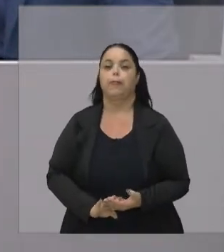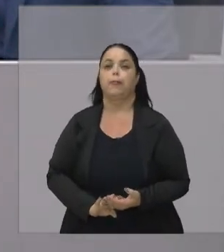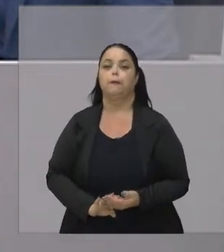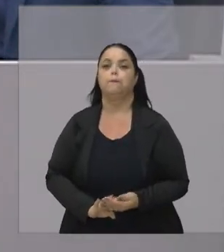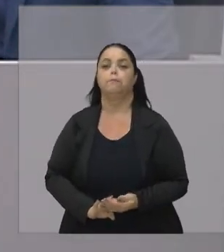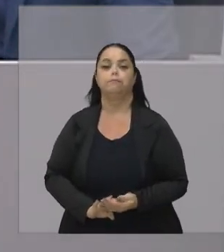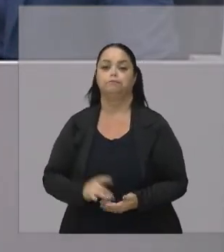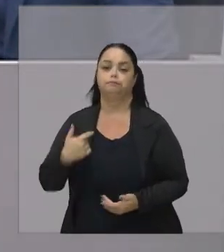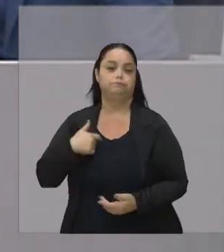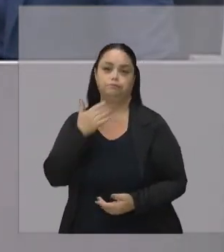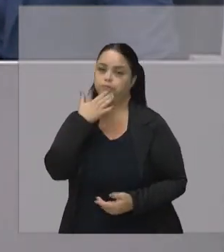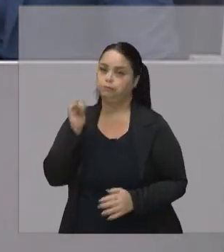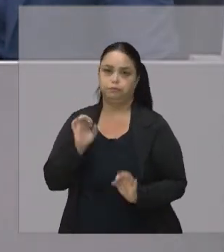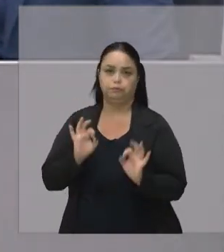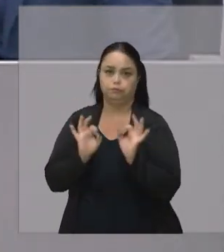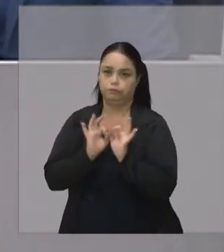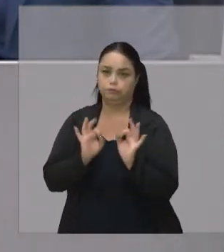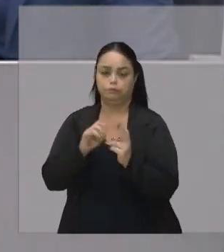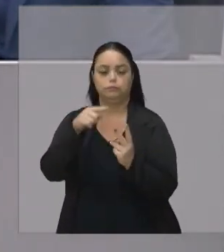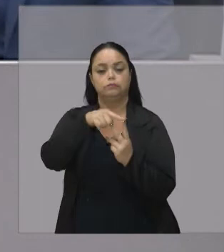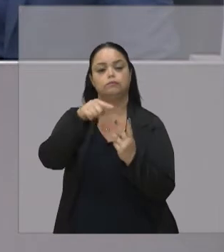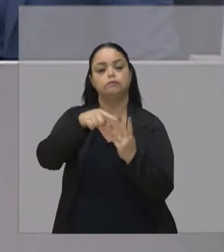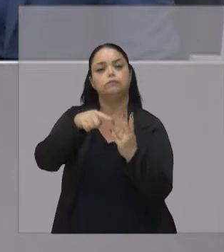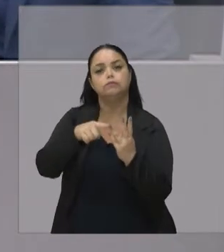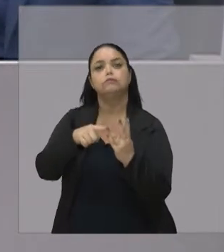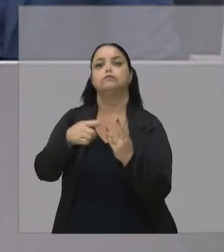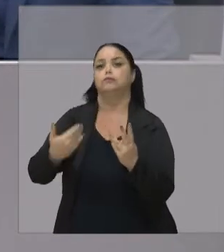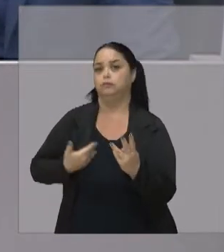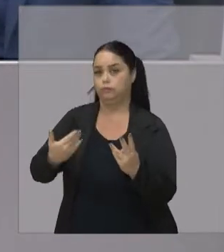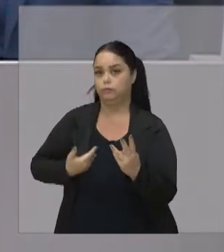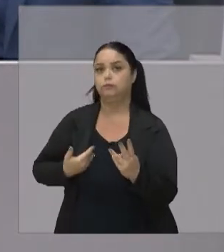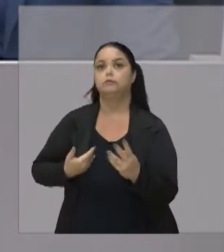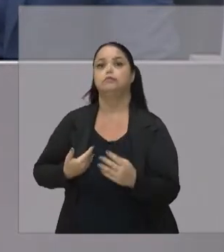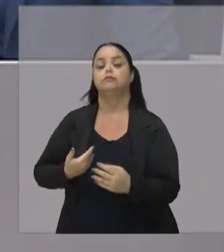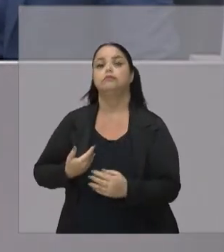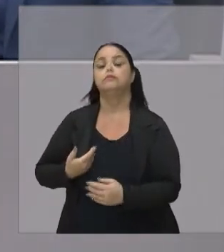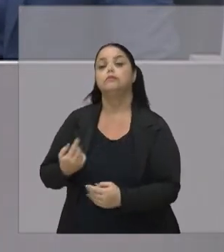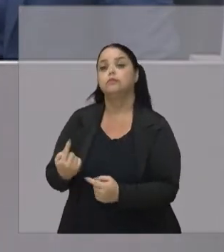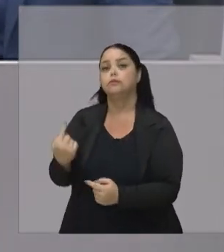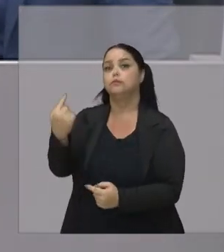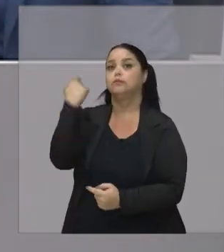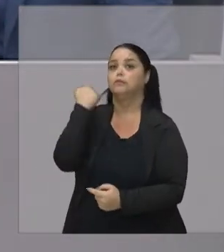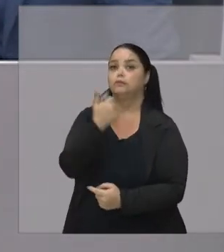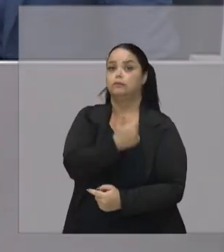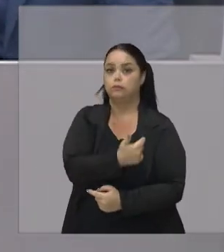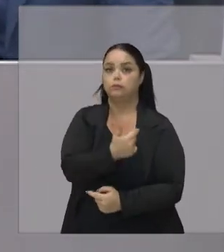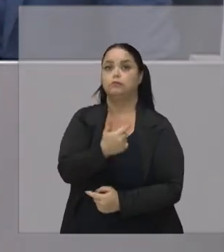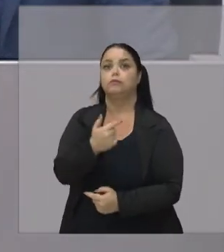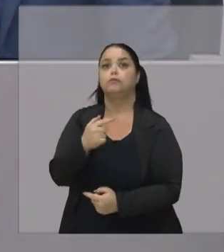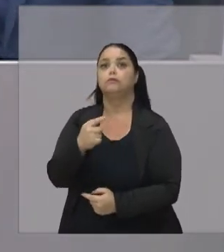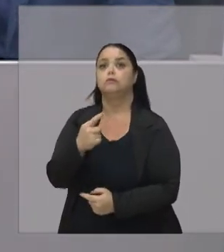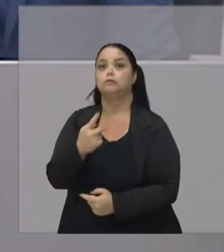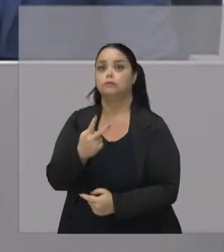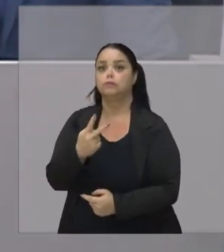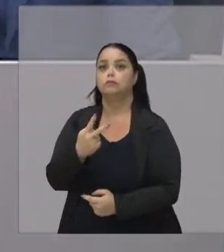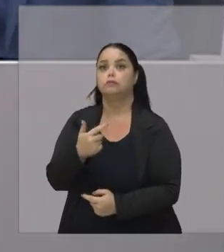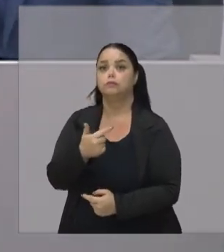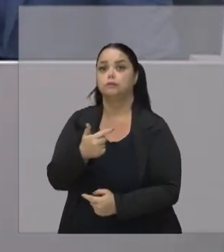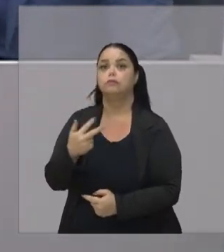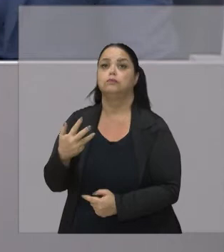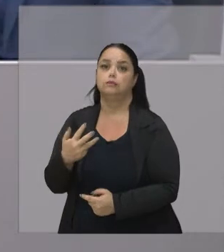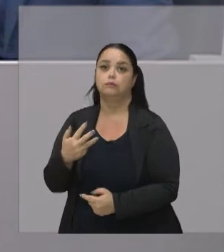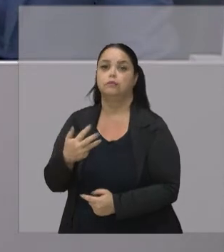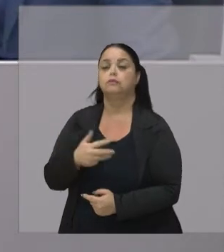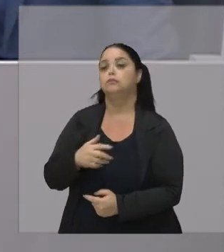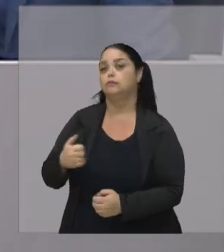Eu não sou melhor Do que nenhum deles Eu só lá atrás Com 12, 13 anos Eu decidi Seguir um caminho Diferente